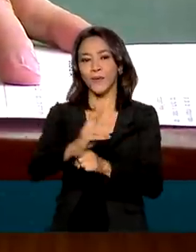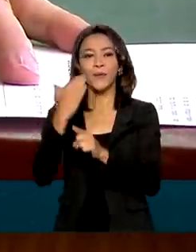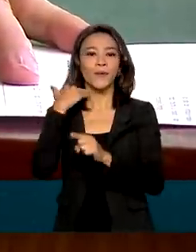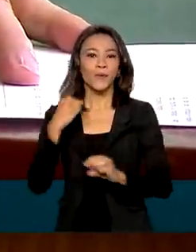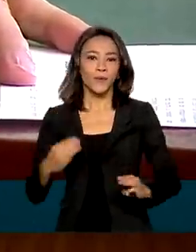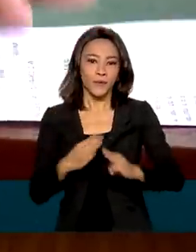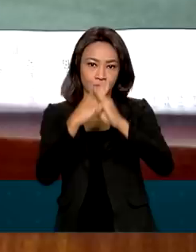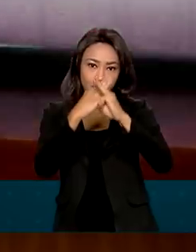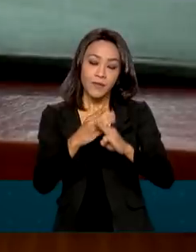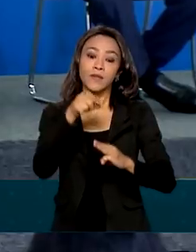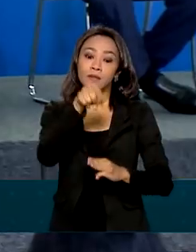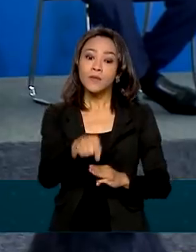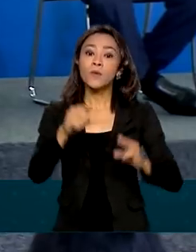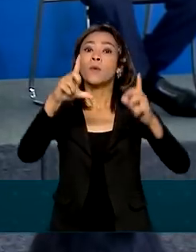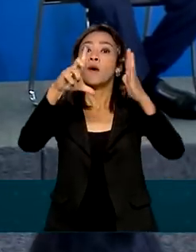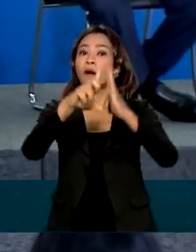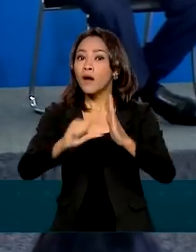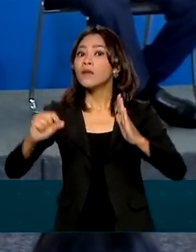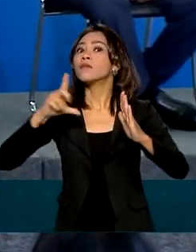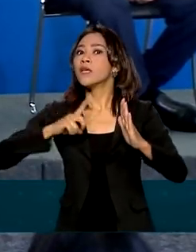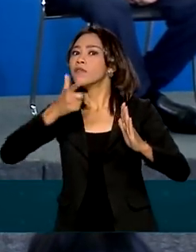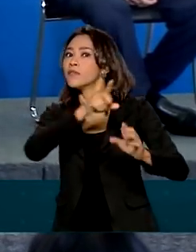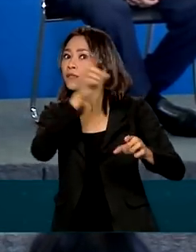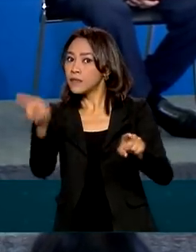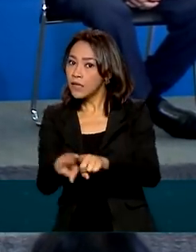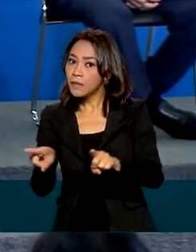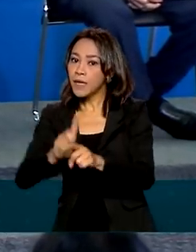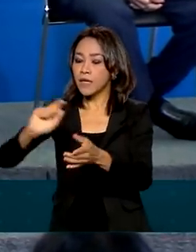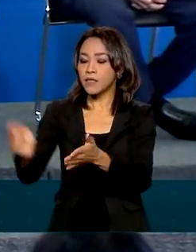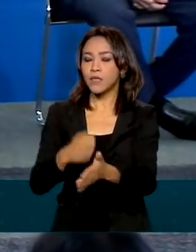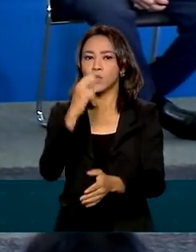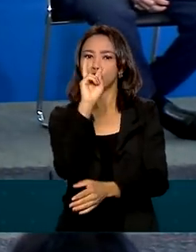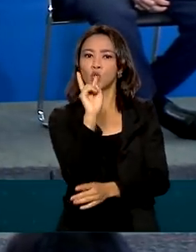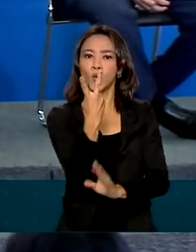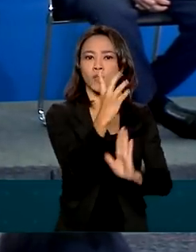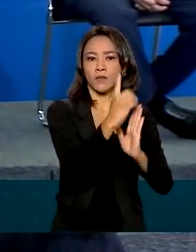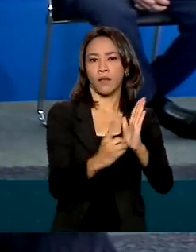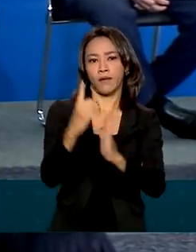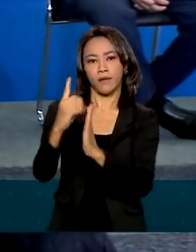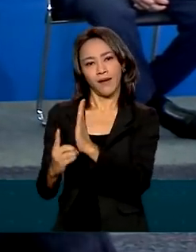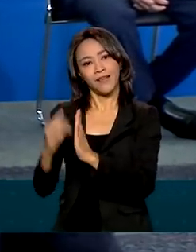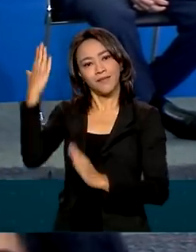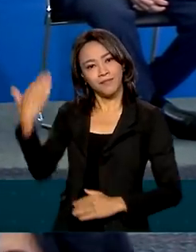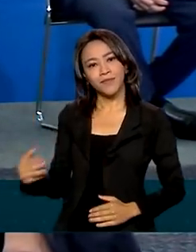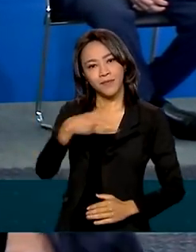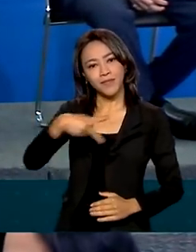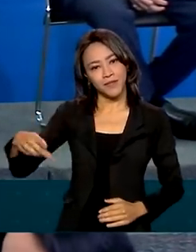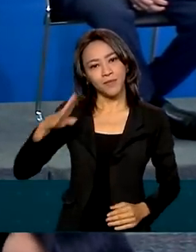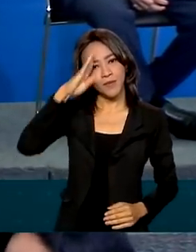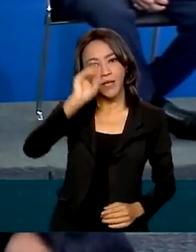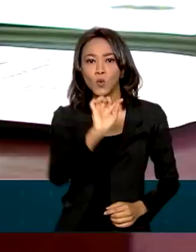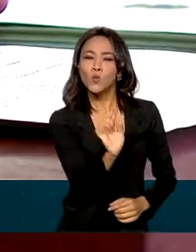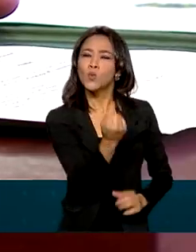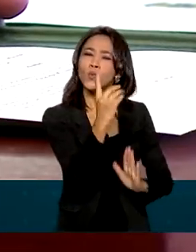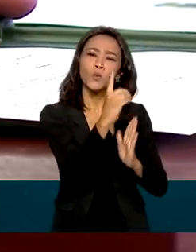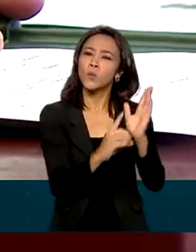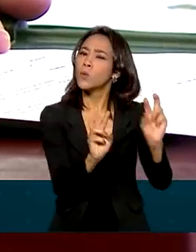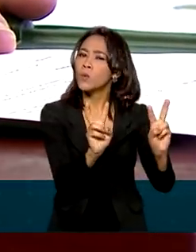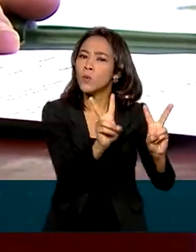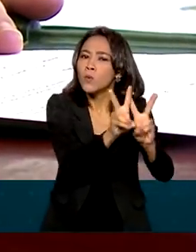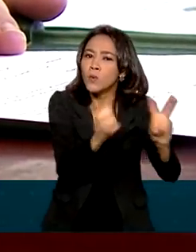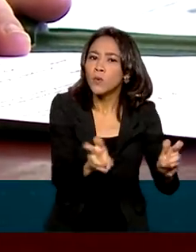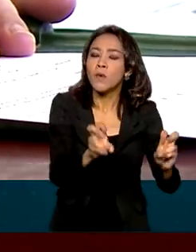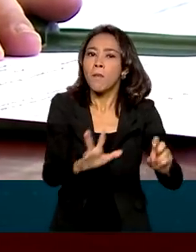do Planalto, também houve assinatura de dois decretos pelo presidente Jair Bolsonaro. Um que aprimora